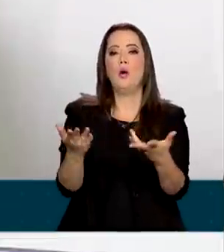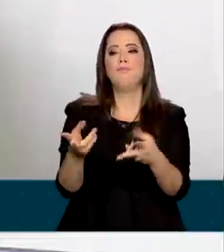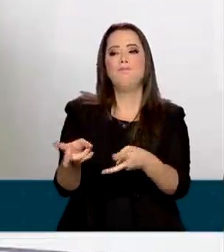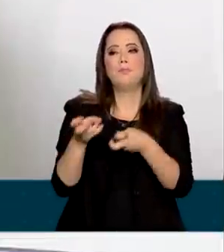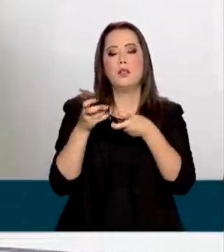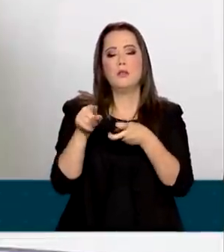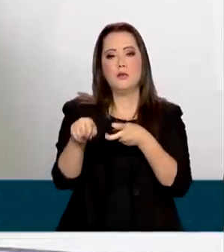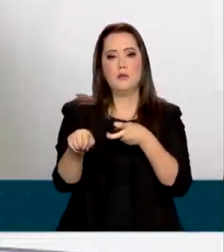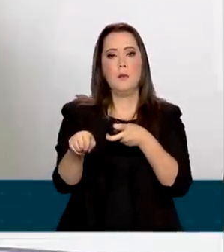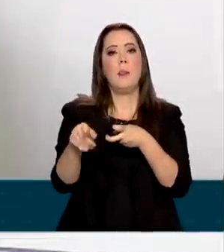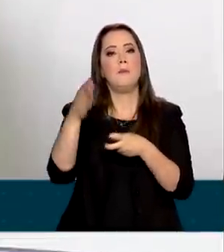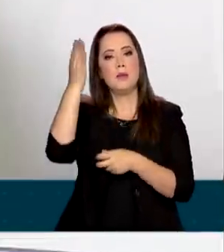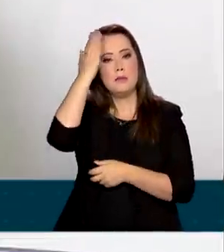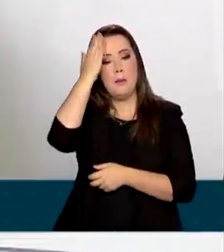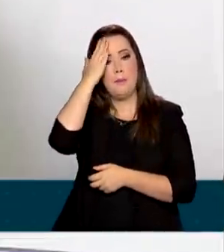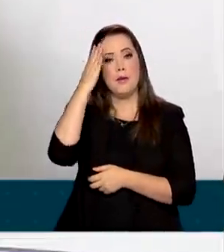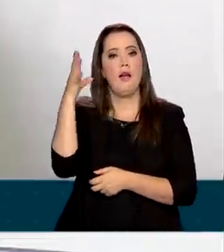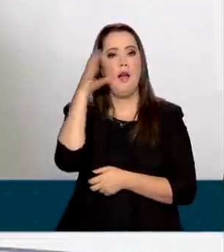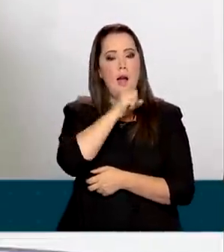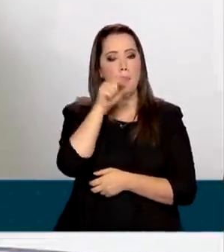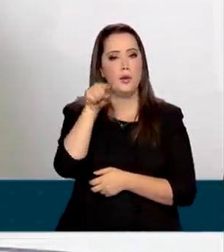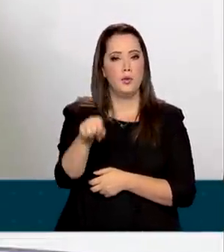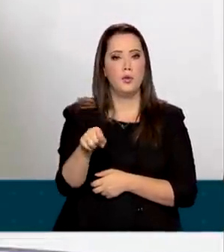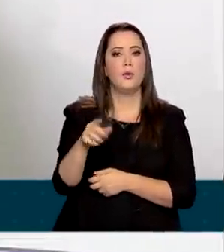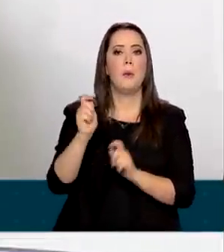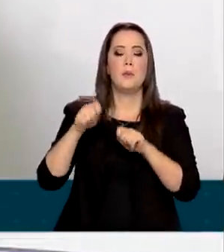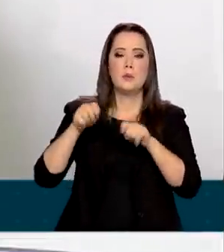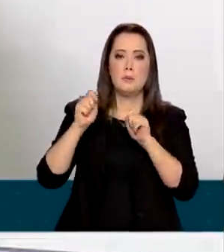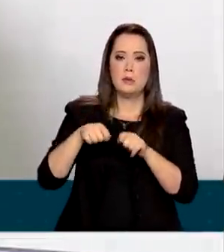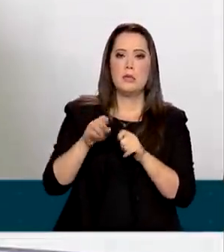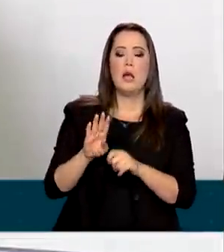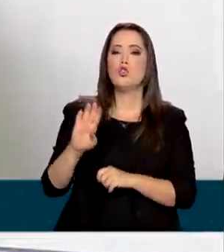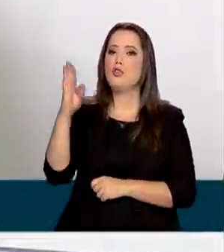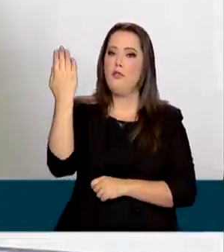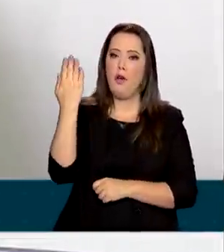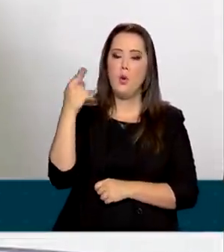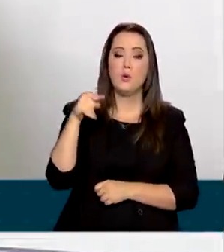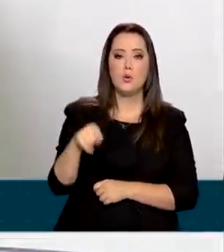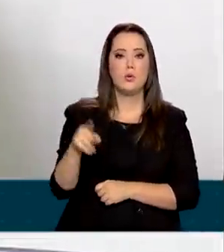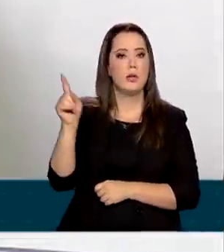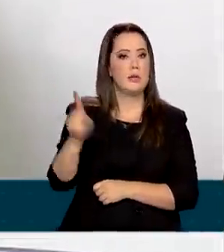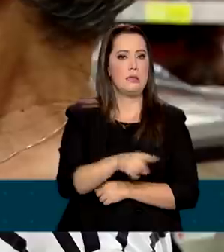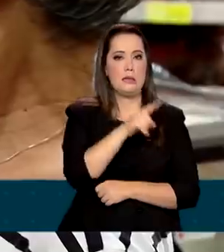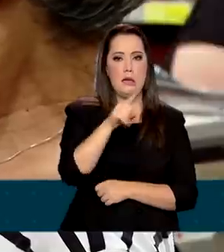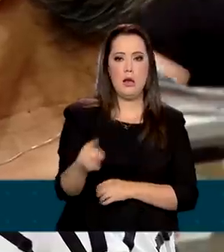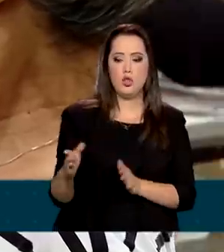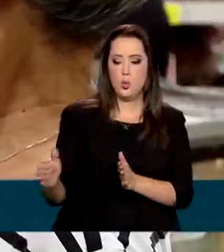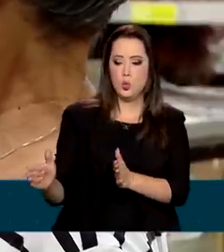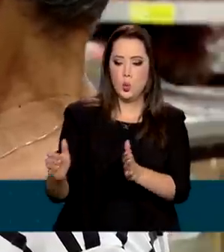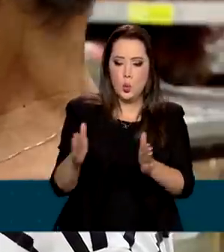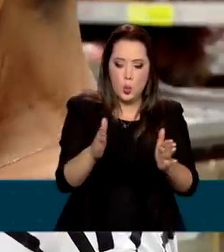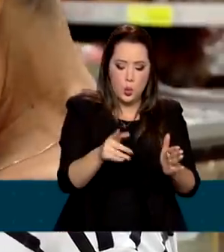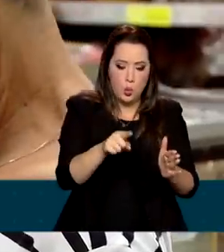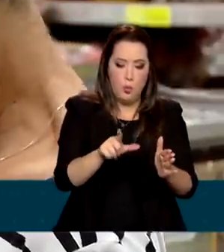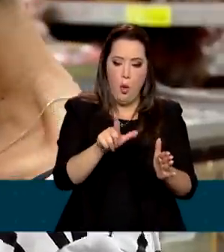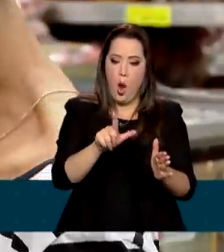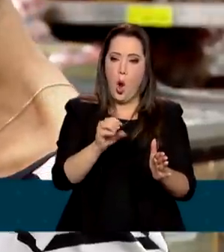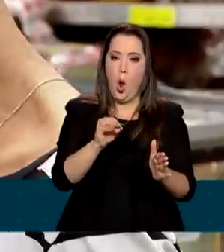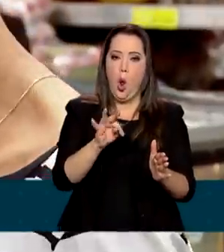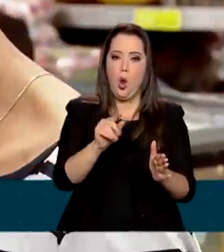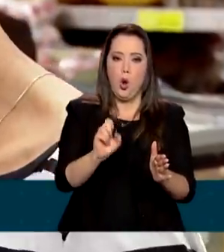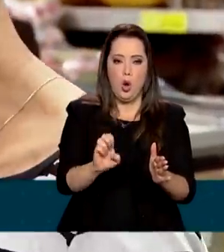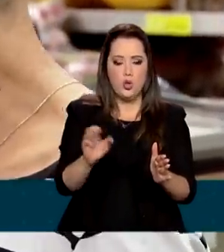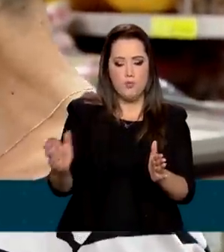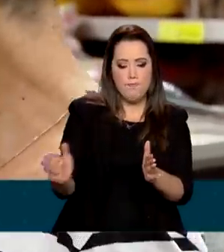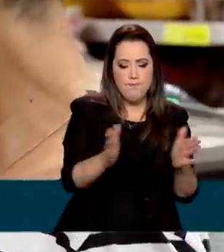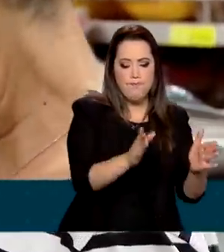essa constatação desse indício forte do fraude e a suspensão automática desses lotes. Para evitar azeites adulterados,